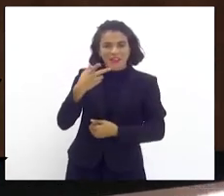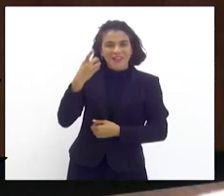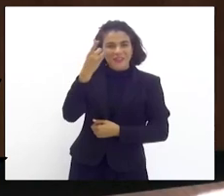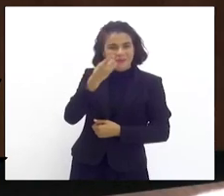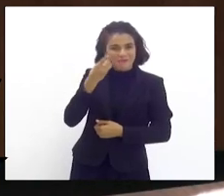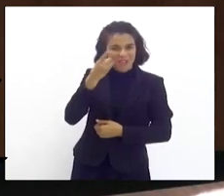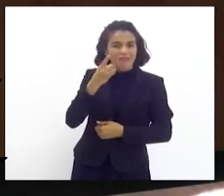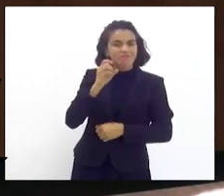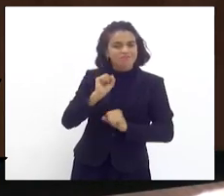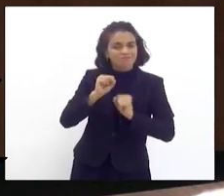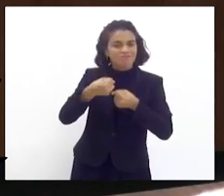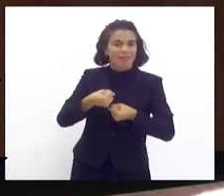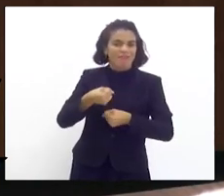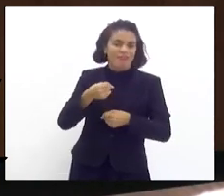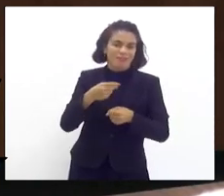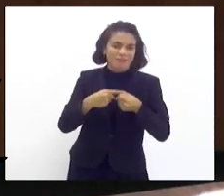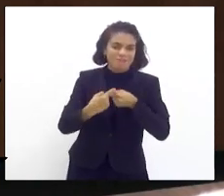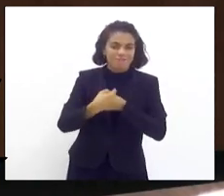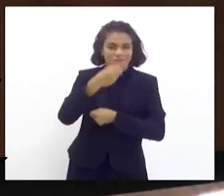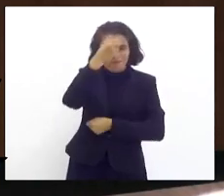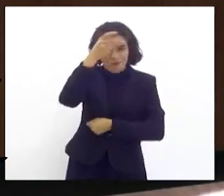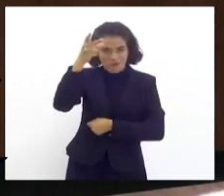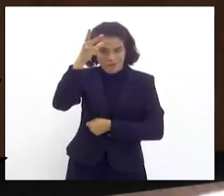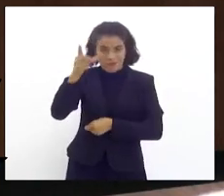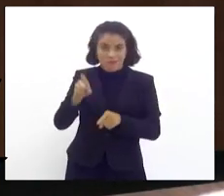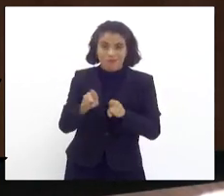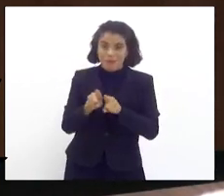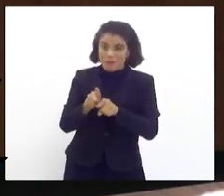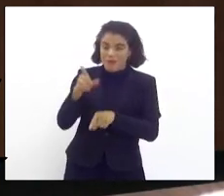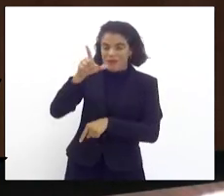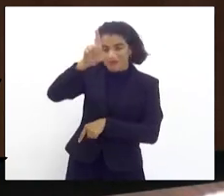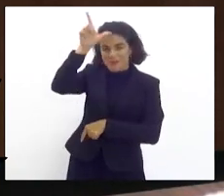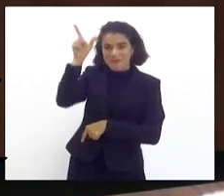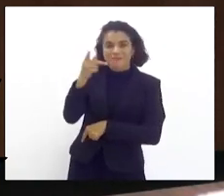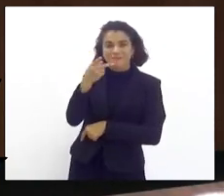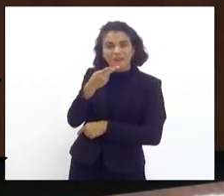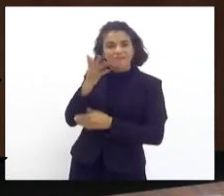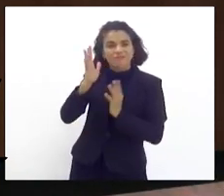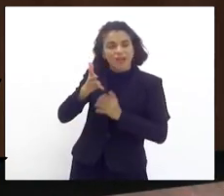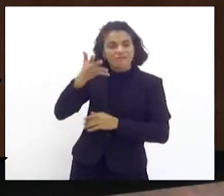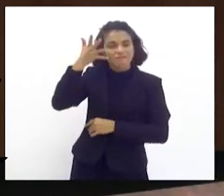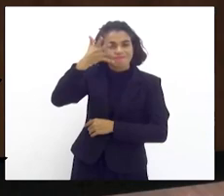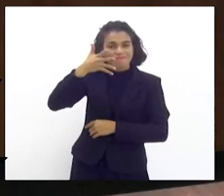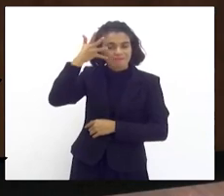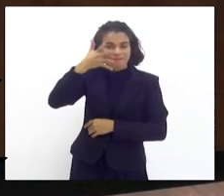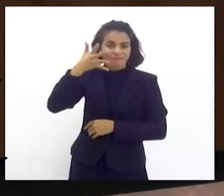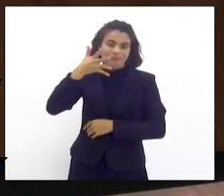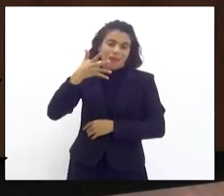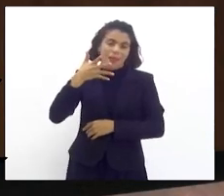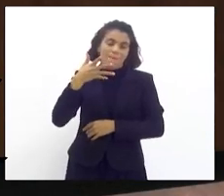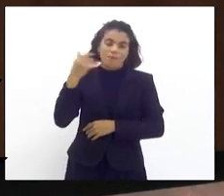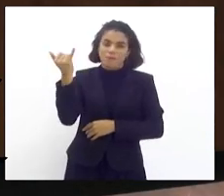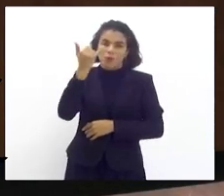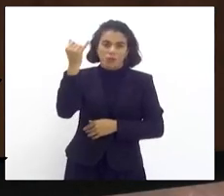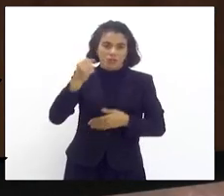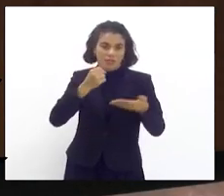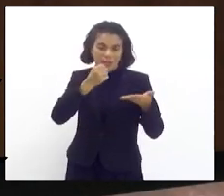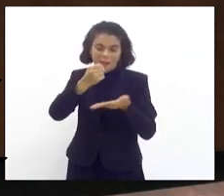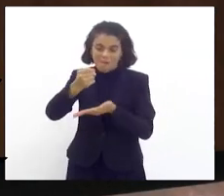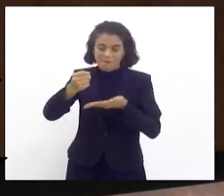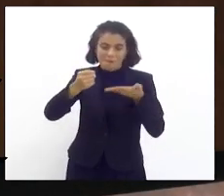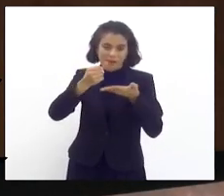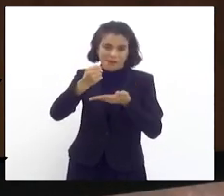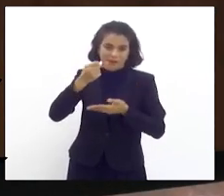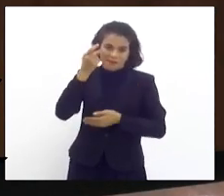municipalista e como o nosso líder Luiz Paulo falou, é muito importante a gente ir nas nossas bases. Talvez poderia ser